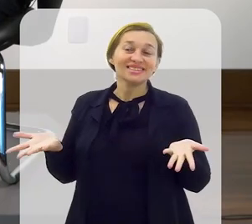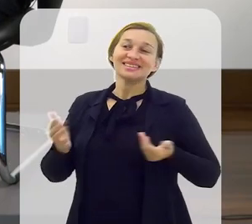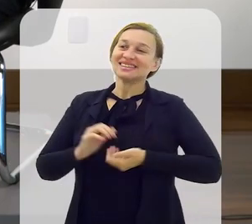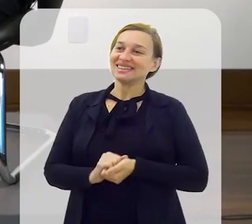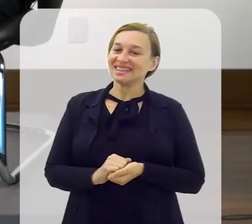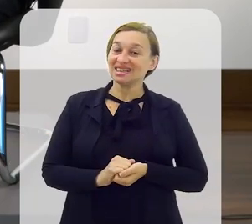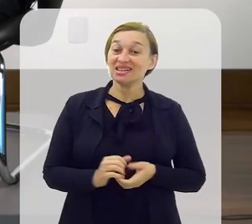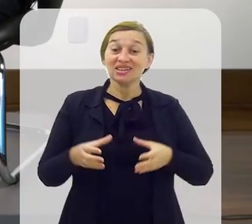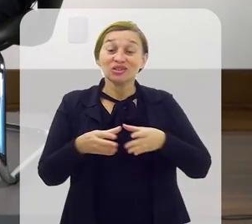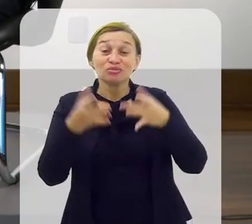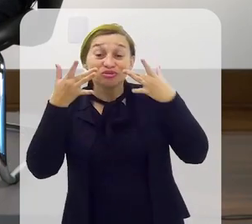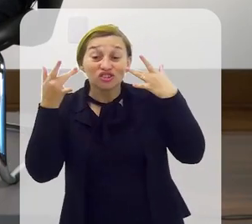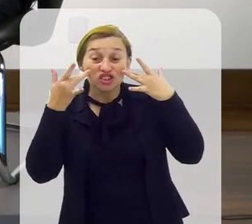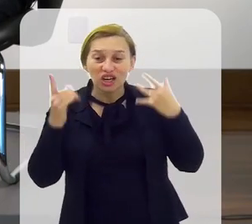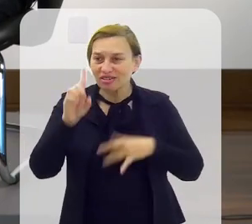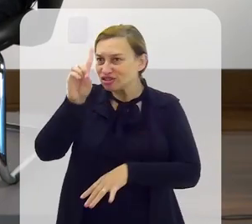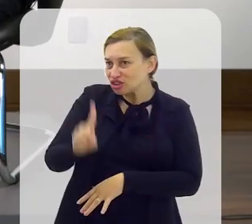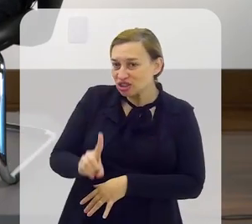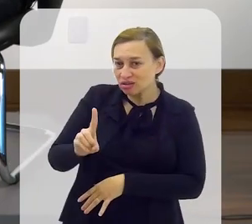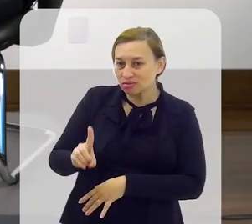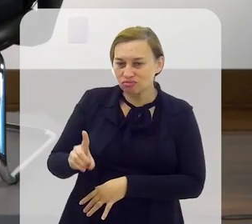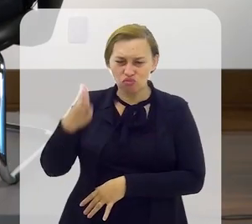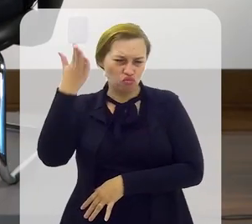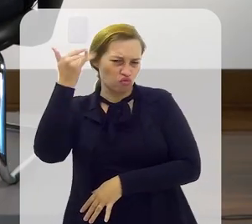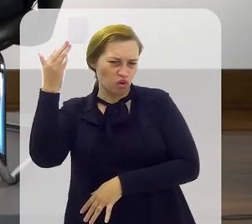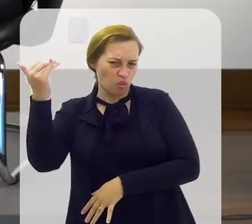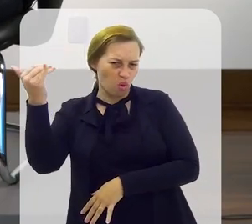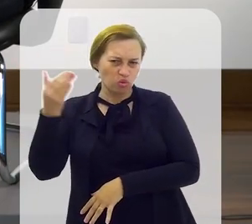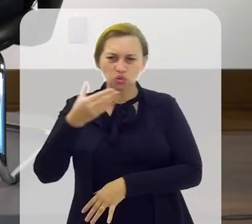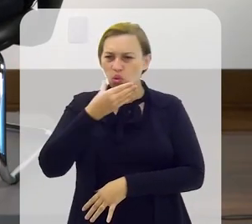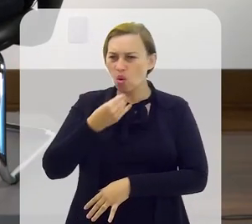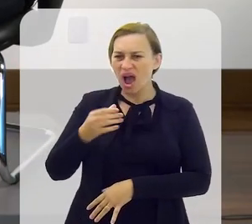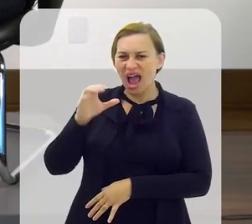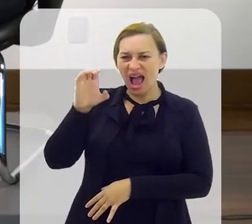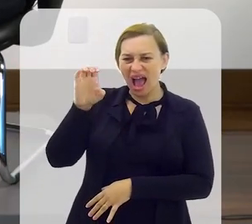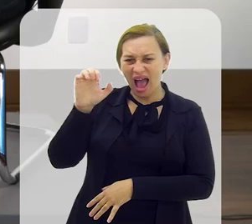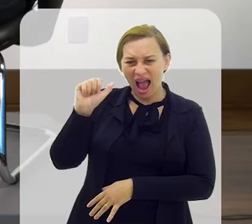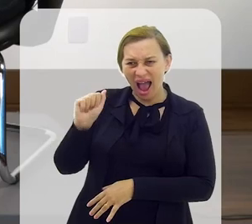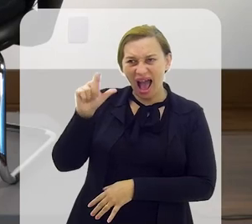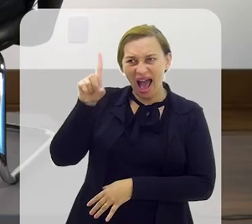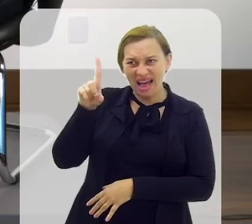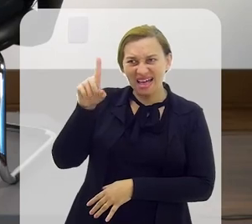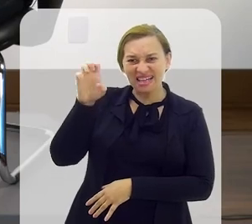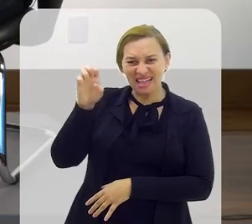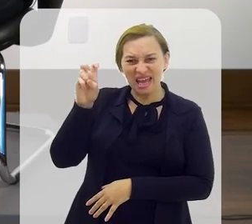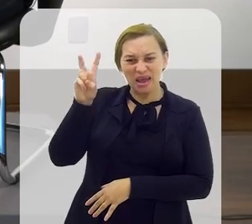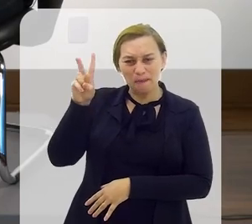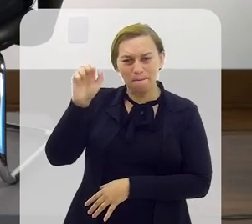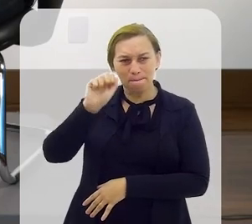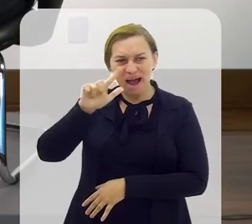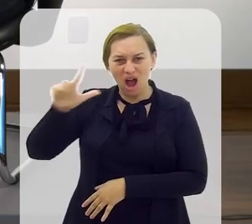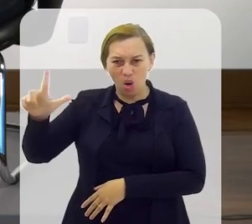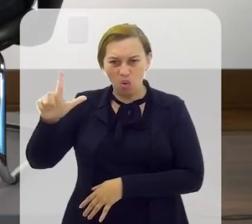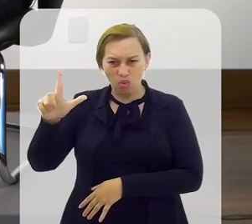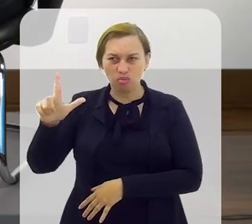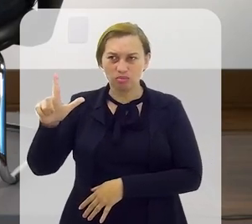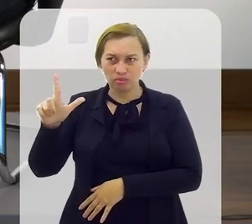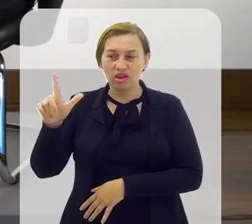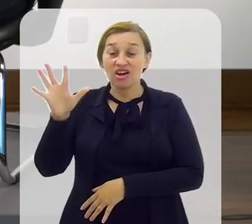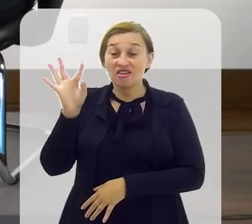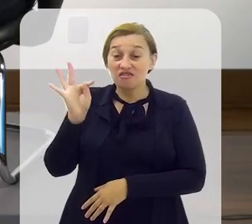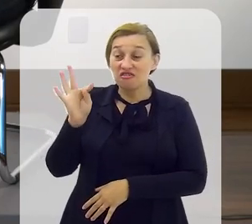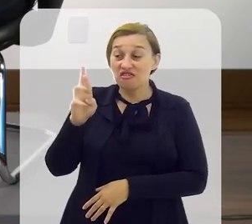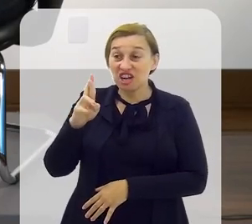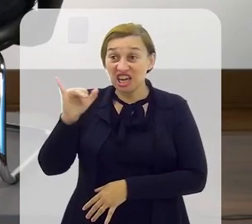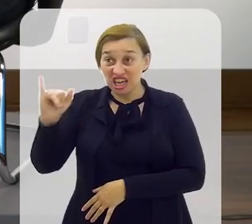grupo de teatro É Dirigido por um cara Que é um diretor importante Do teatro brasileiro Chamado Aderbal Freire Na época se chamava